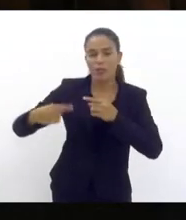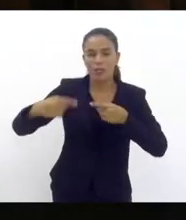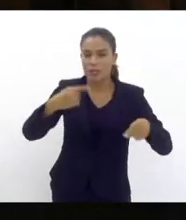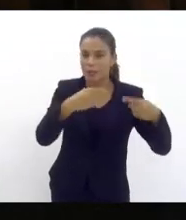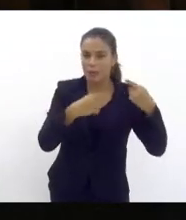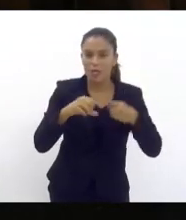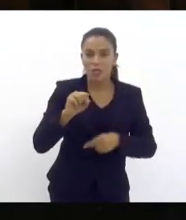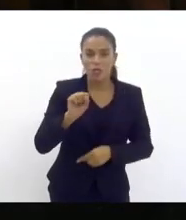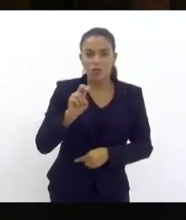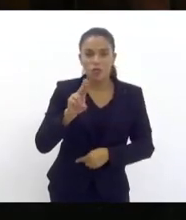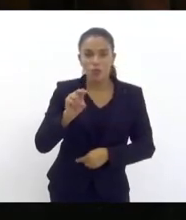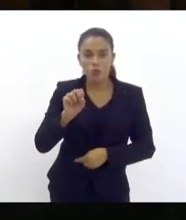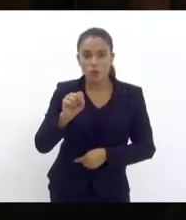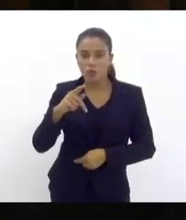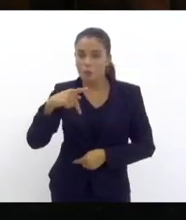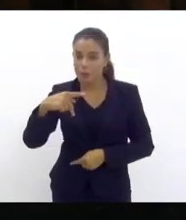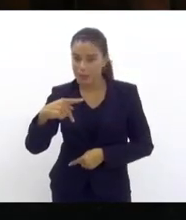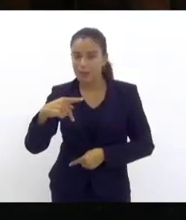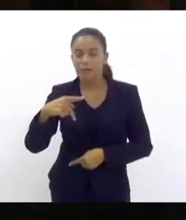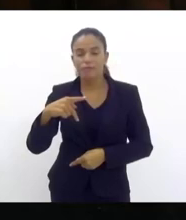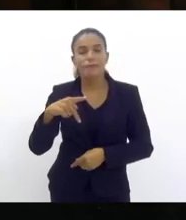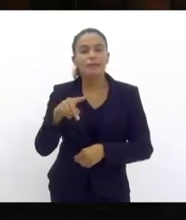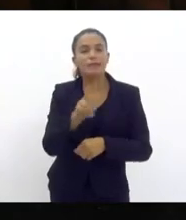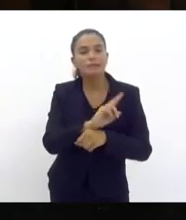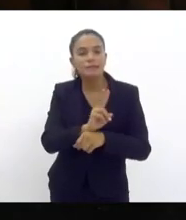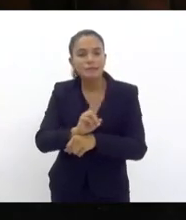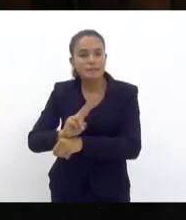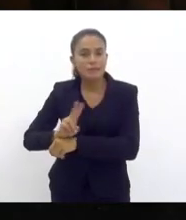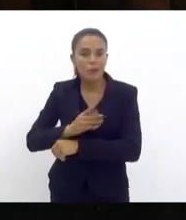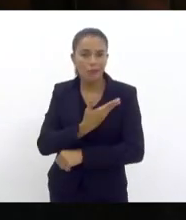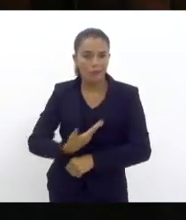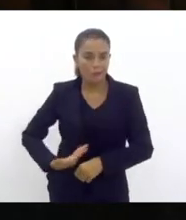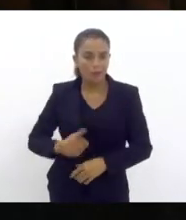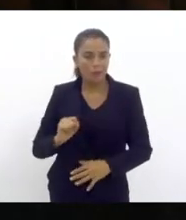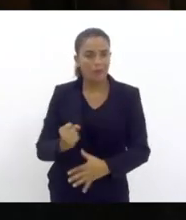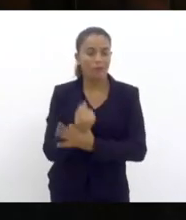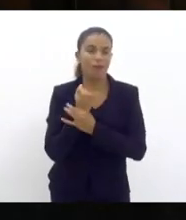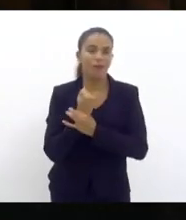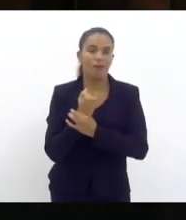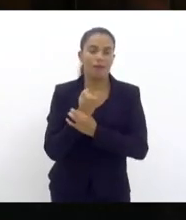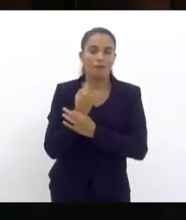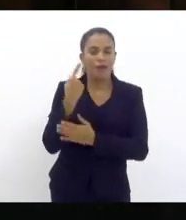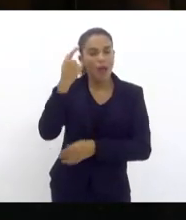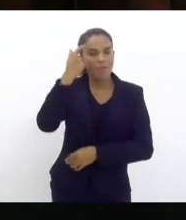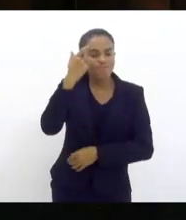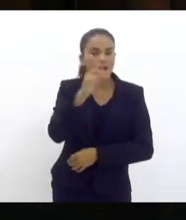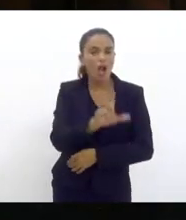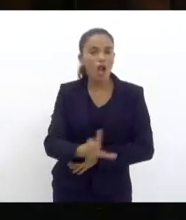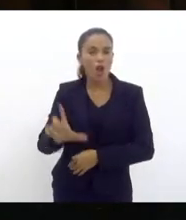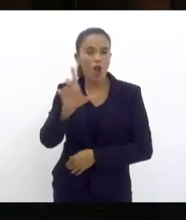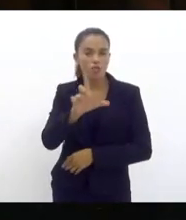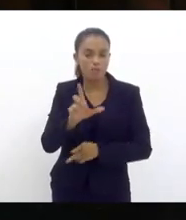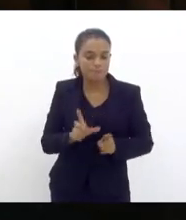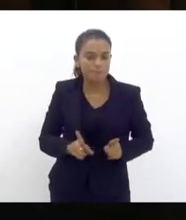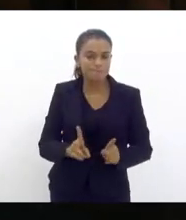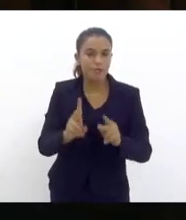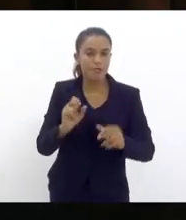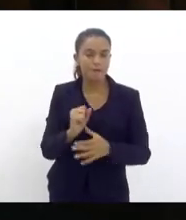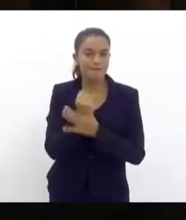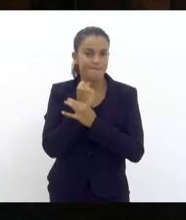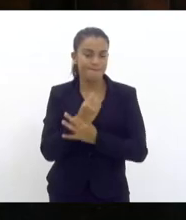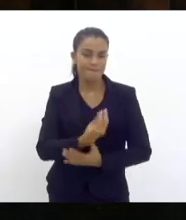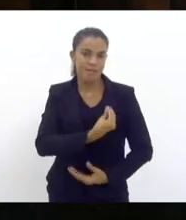sistema único de segurança pública que garanta a lógica de preservação das